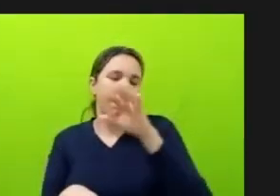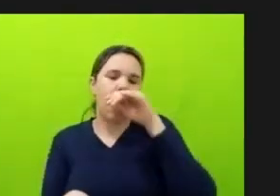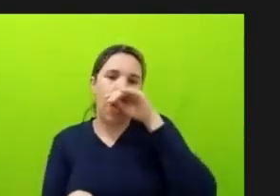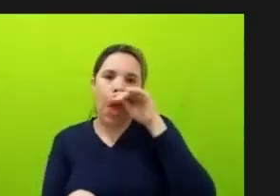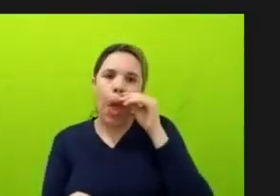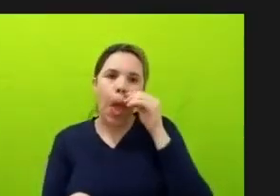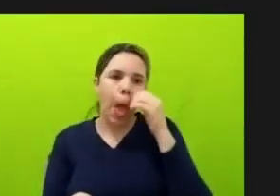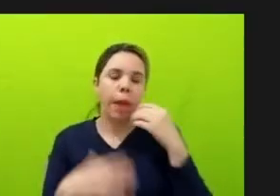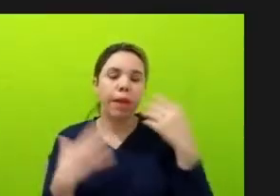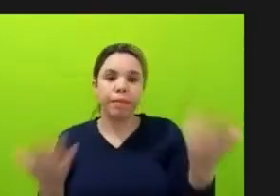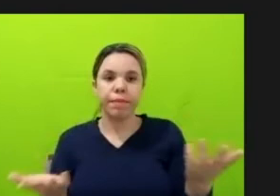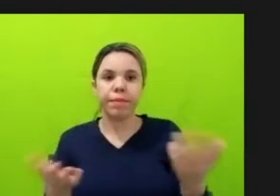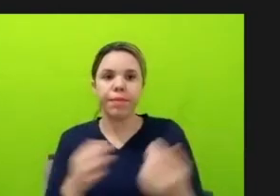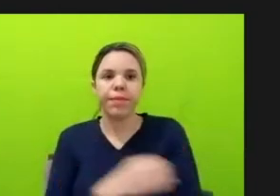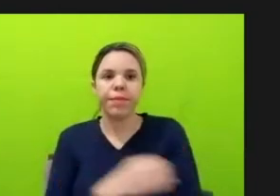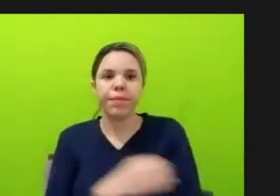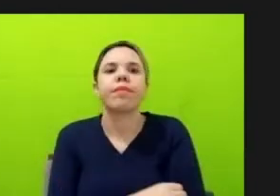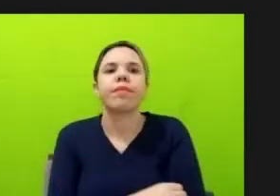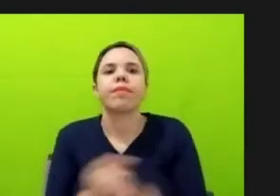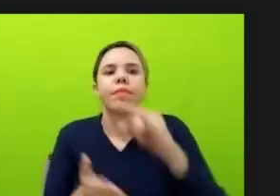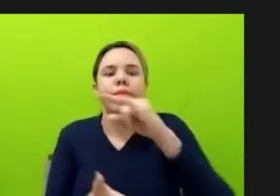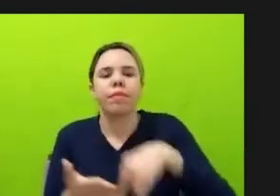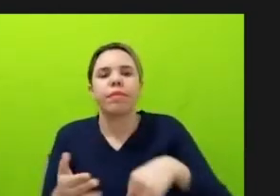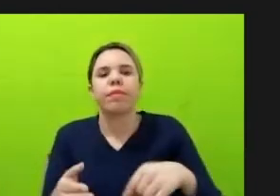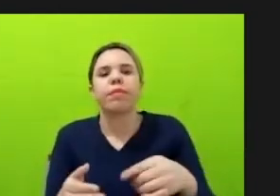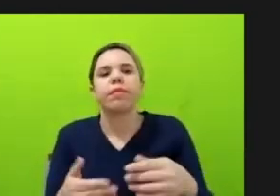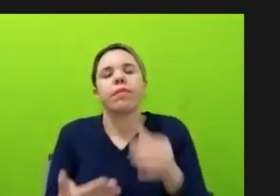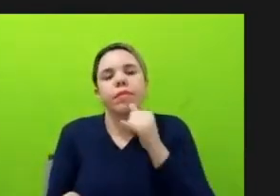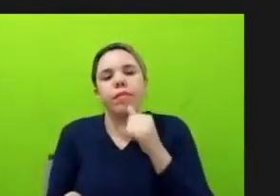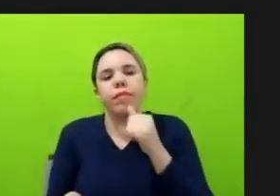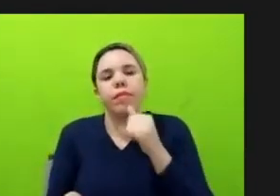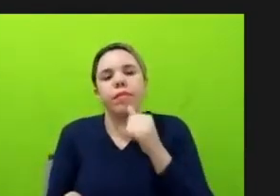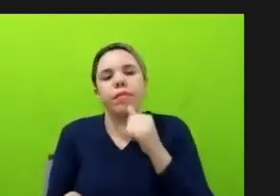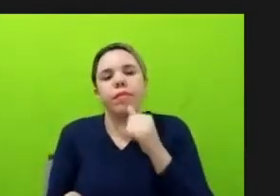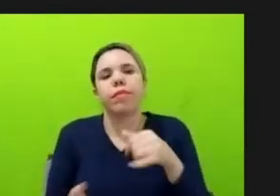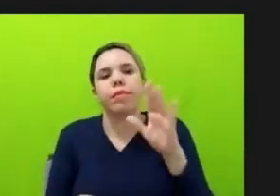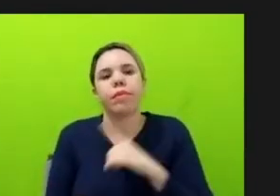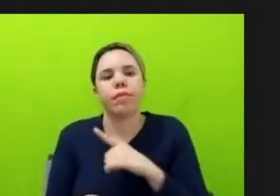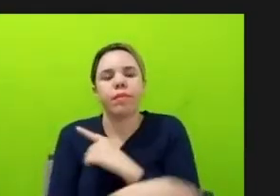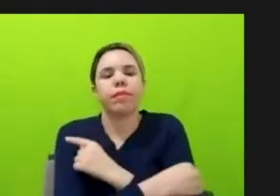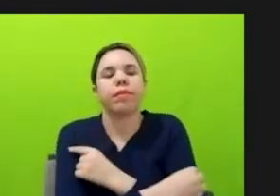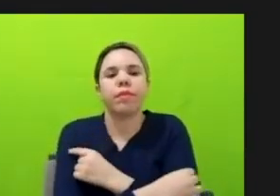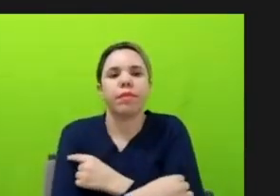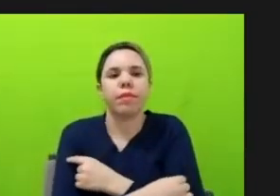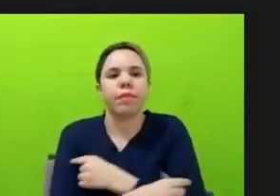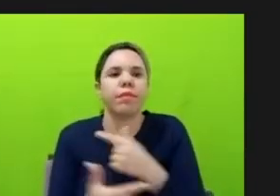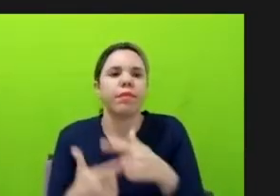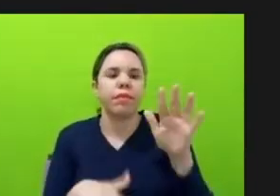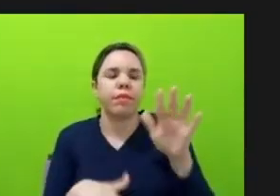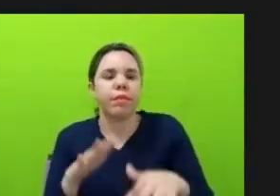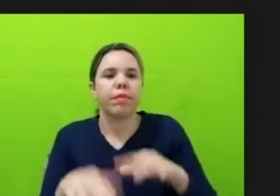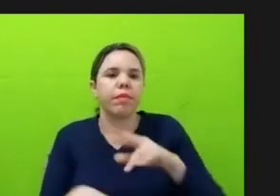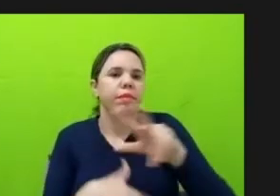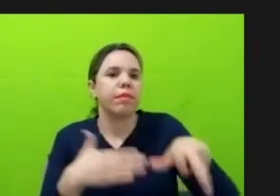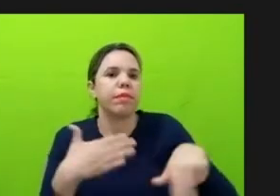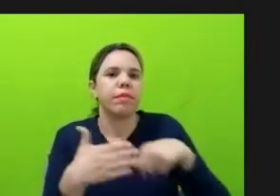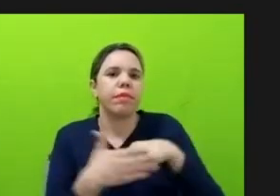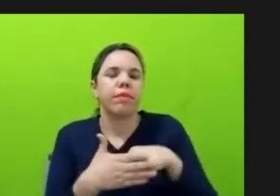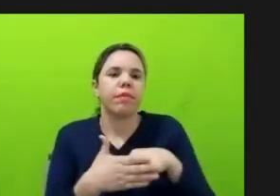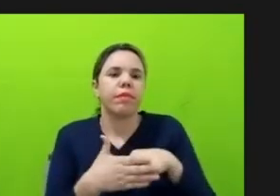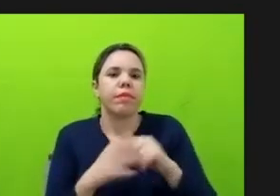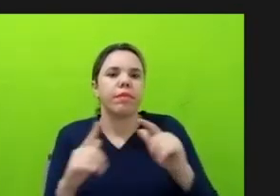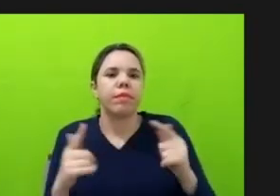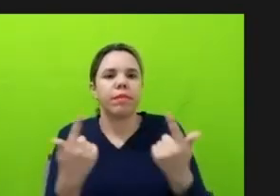ambientais, né, por mais que tivesse, é, casos de corrupção ali, de gestores ou até